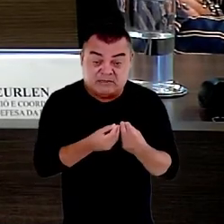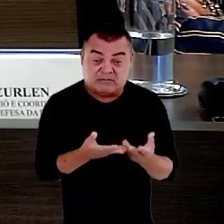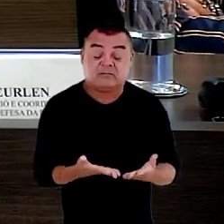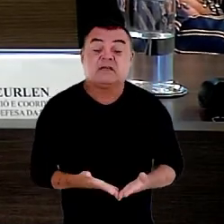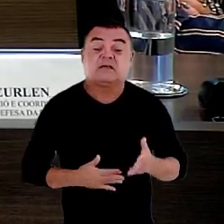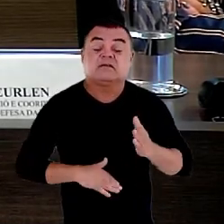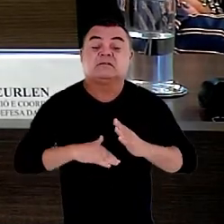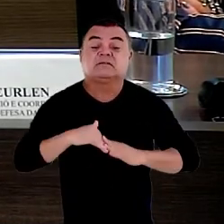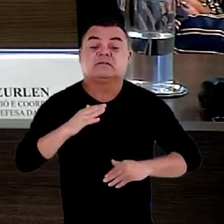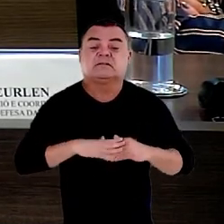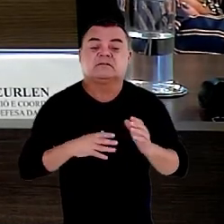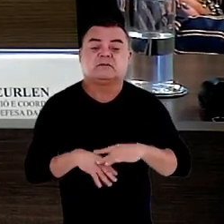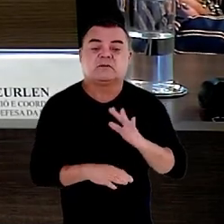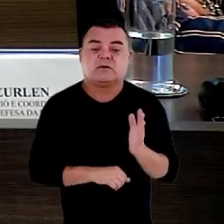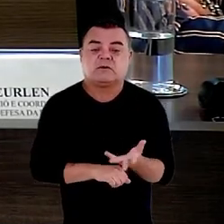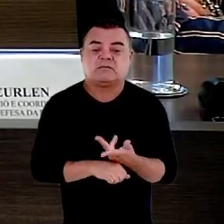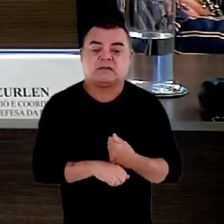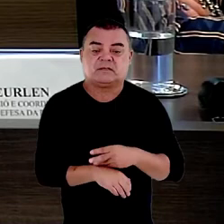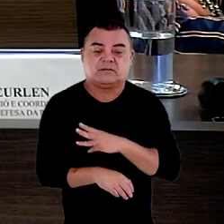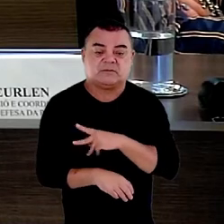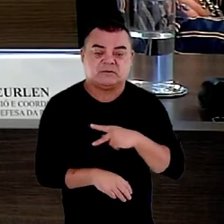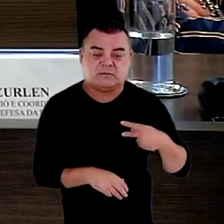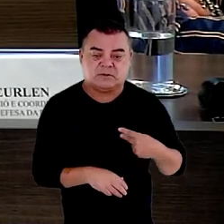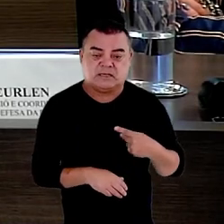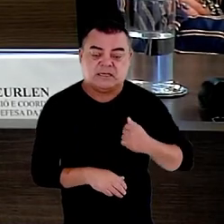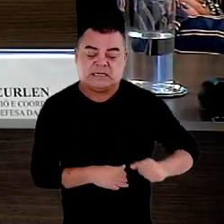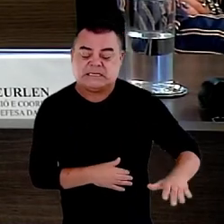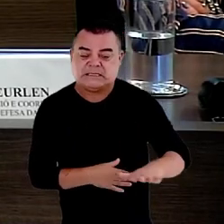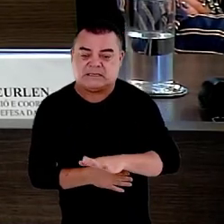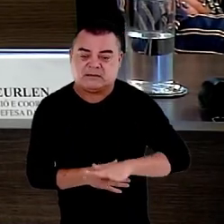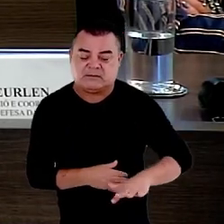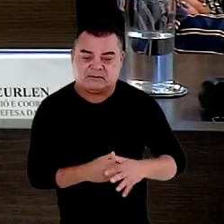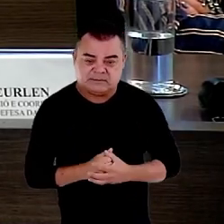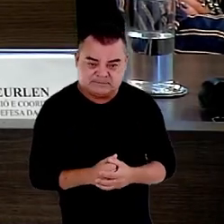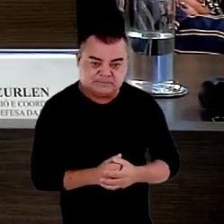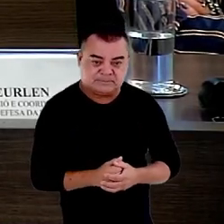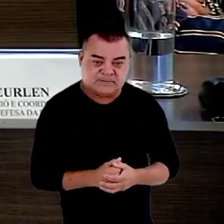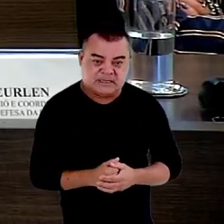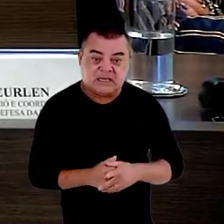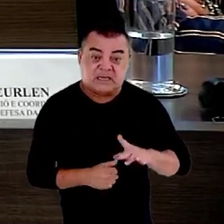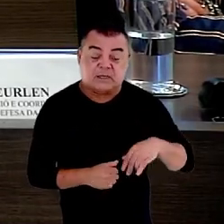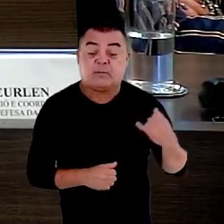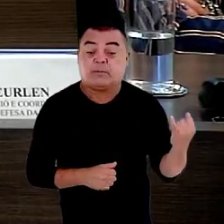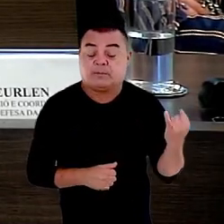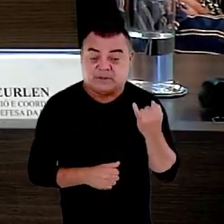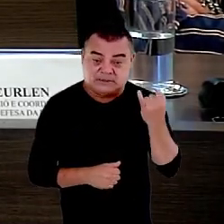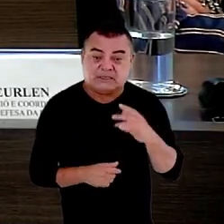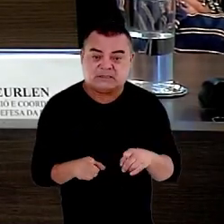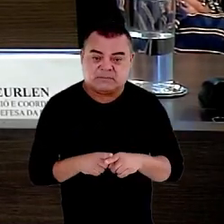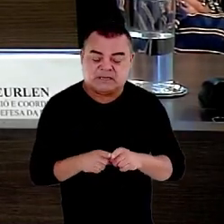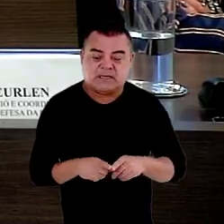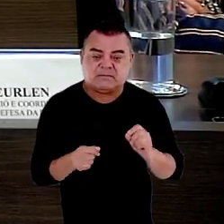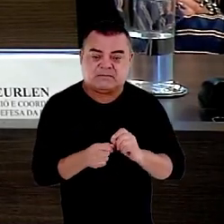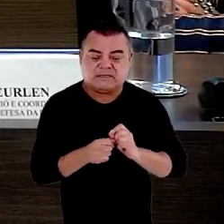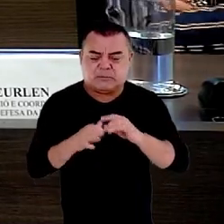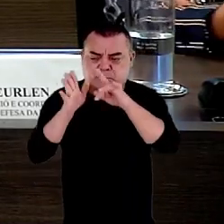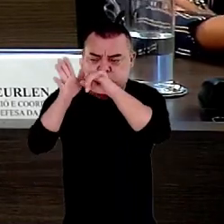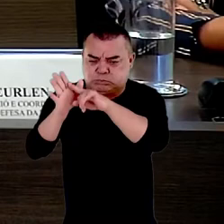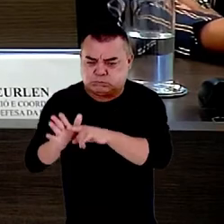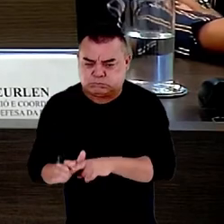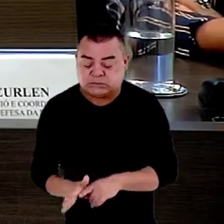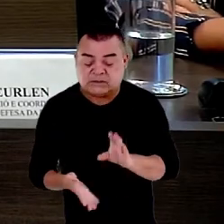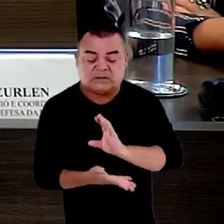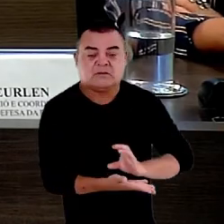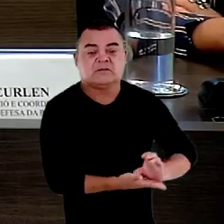atuação mais qualificada do Ministério Público nesse campo importante também já foi mencionado aqui um levantamento das corrigidorias